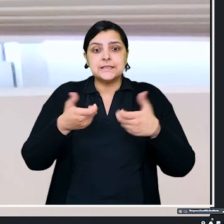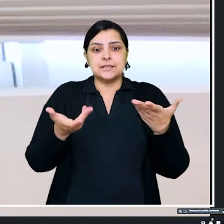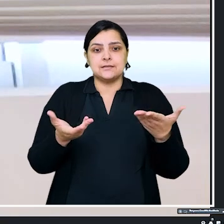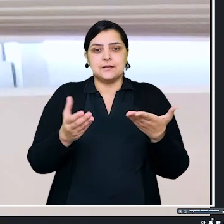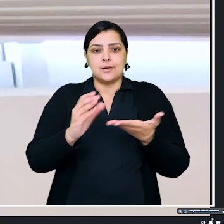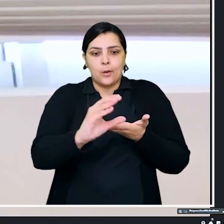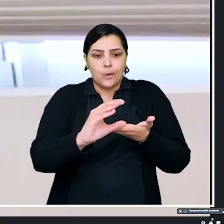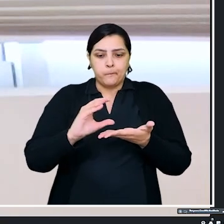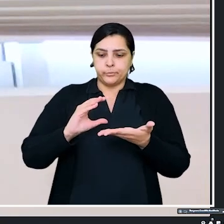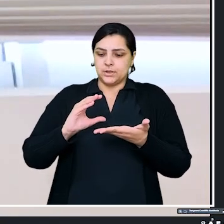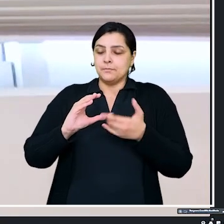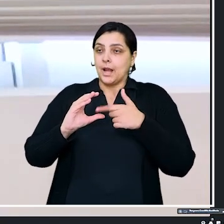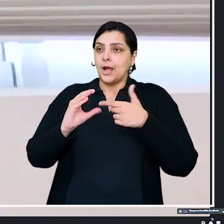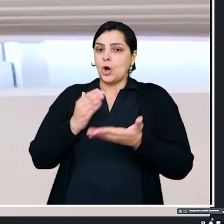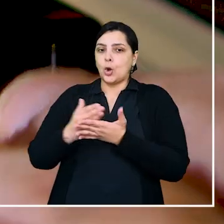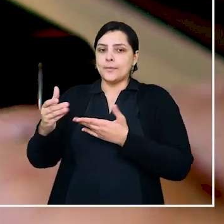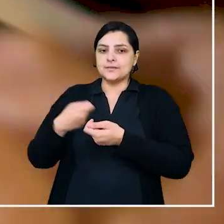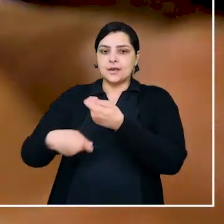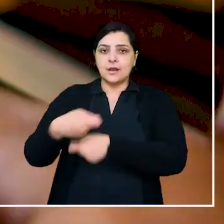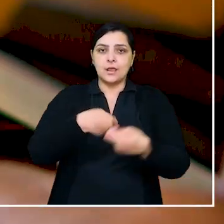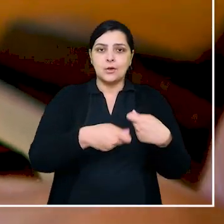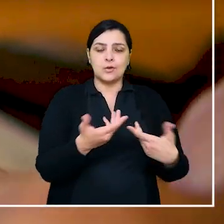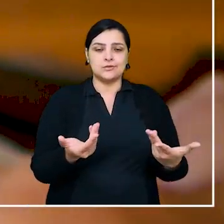Precisa daquele crédito para iniciar o negócio.